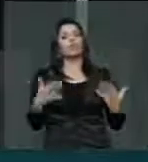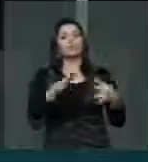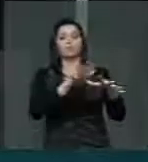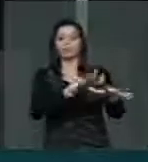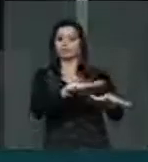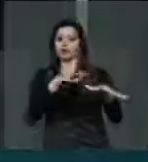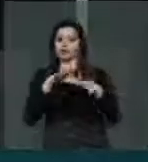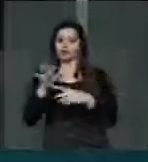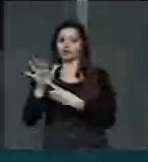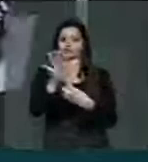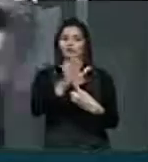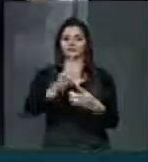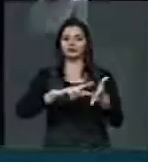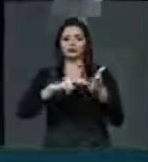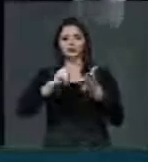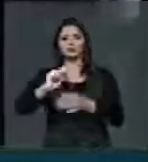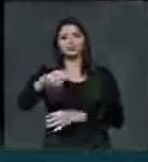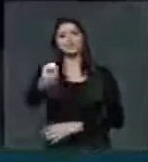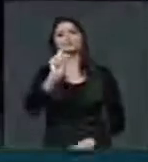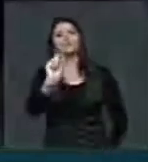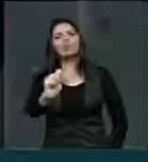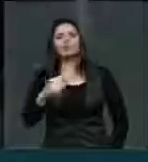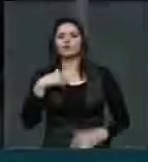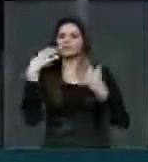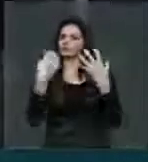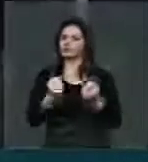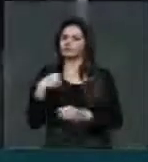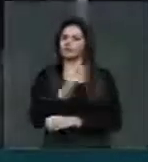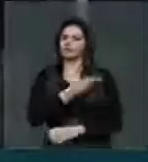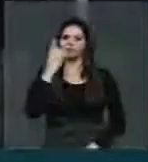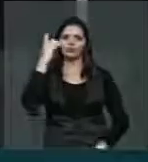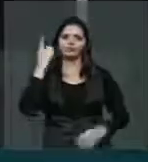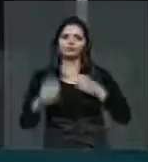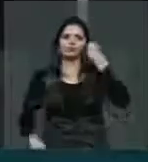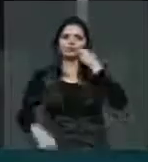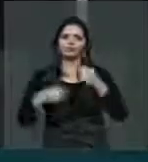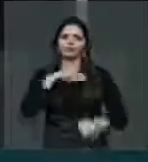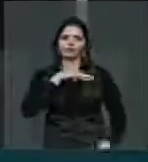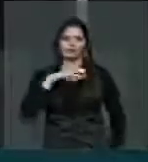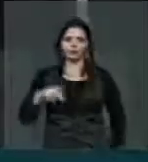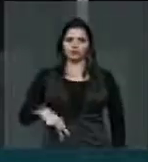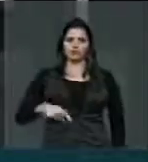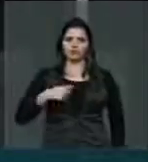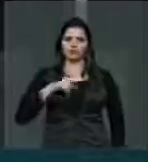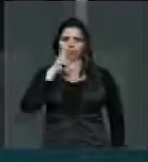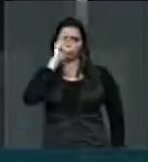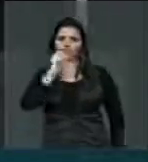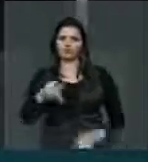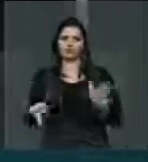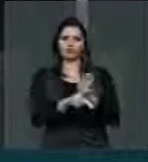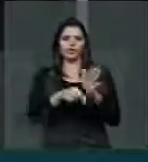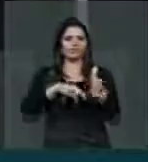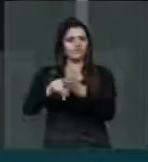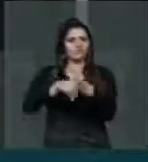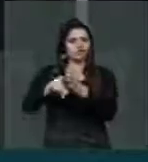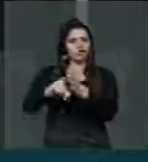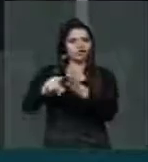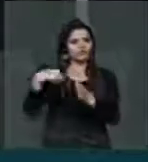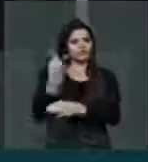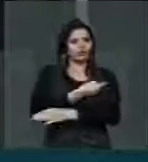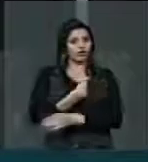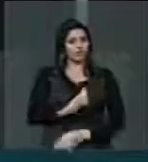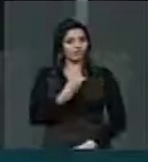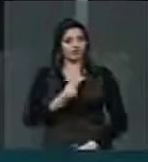dizer que não aceitam que esse parlamento tire o poder do Ministério Público de proceder às investigações